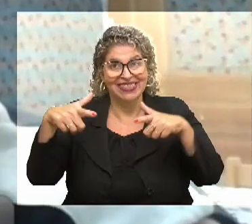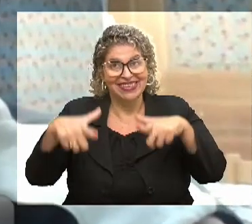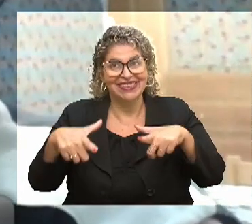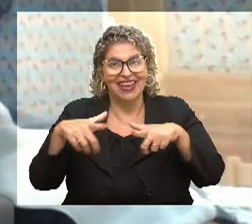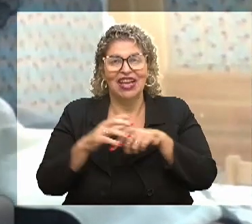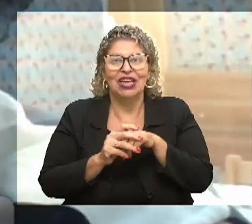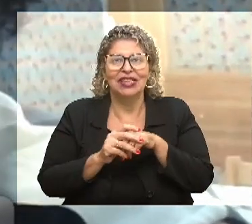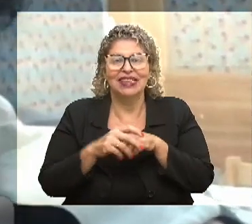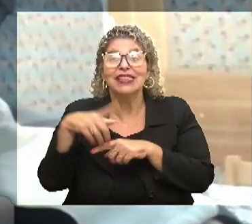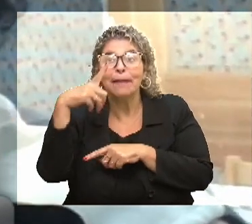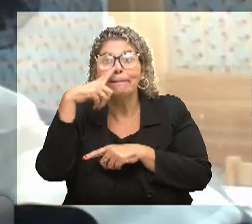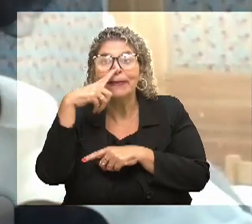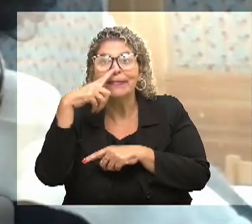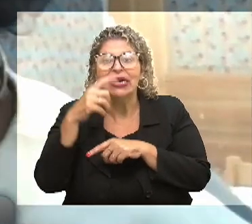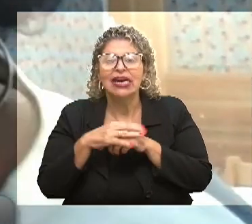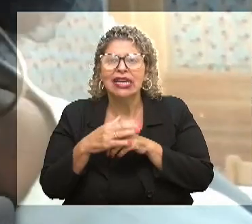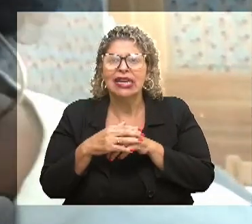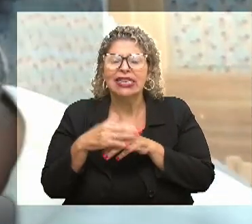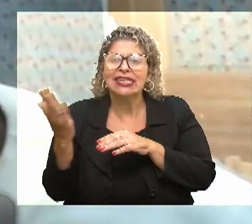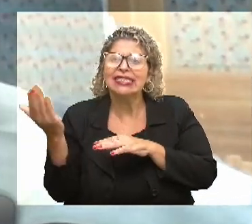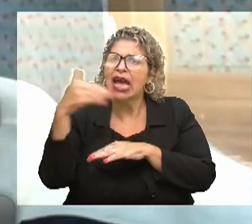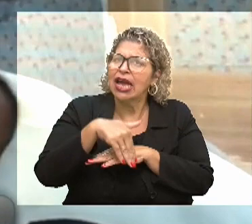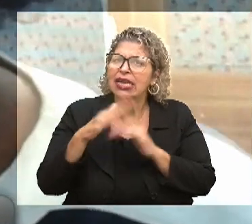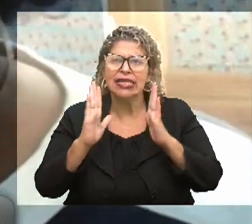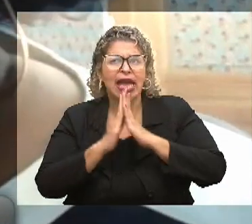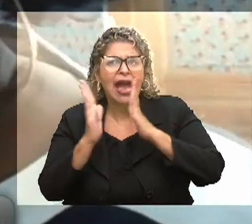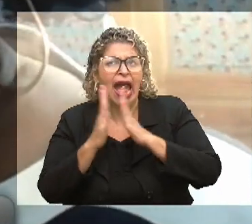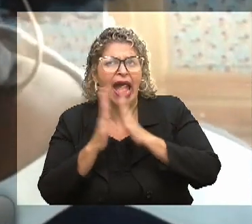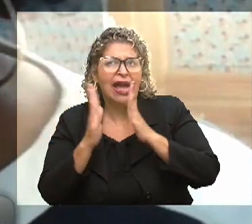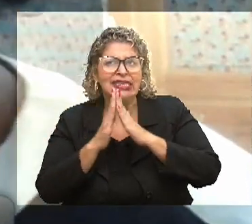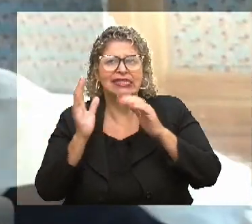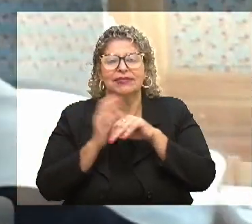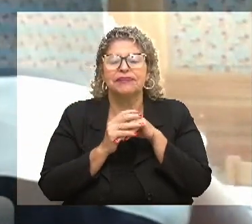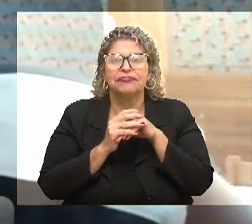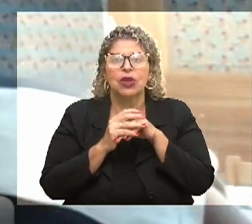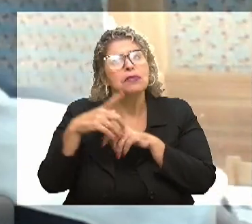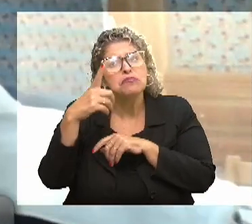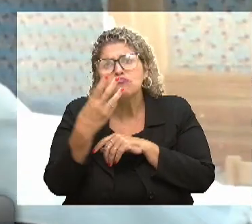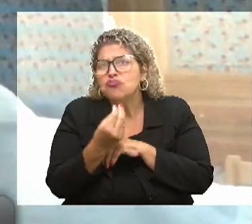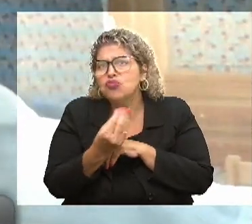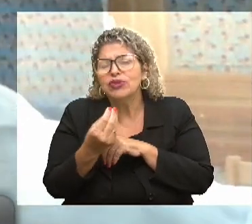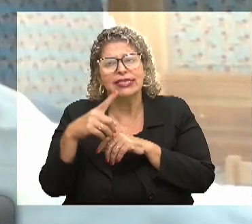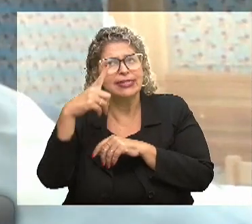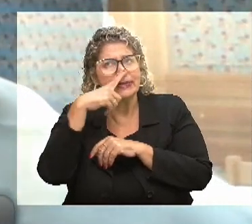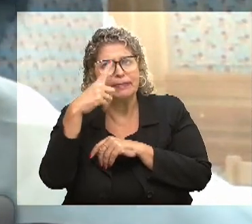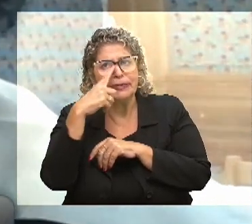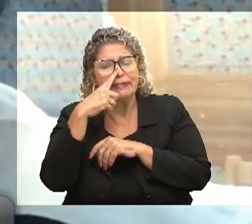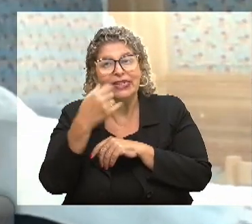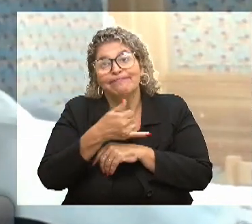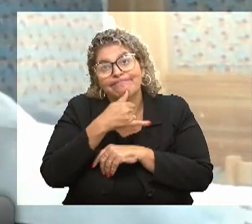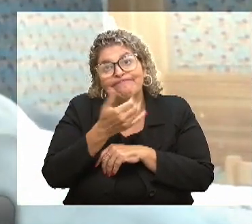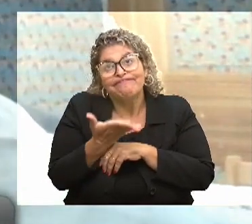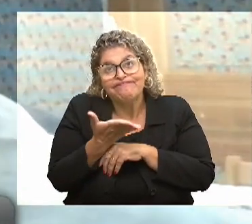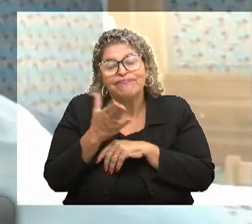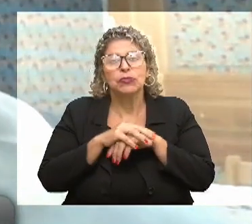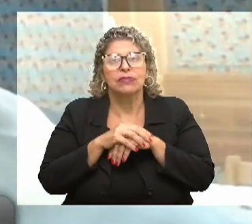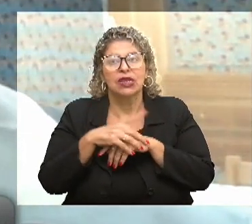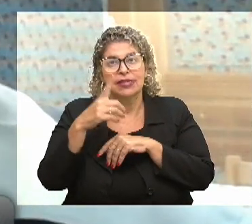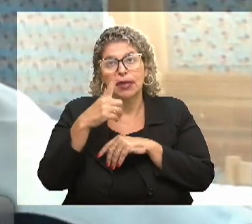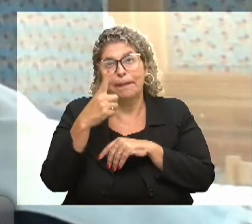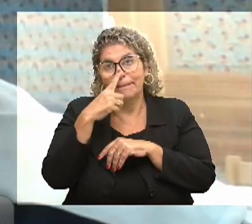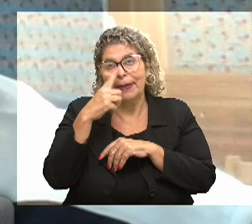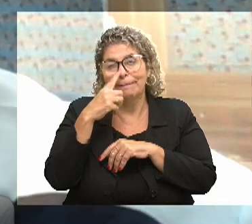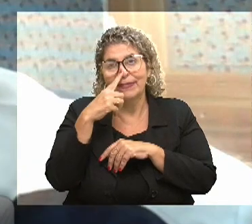foi fazer as mães sair de dentro de casa, sair do casulo. Porque muitas mães, infelizmente, hoje em dia, são mães